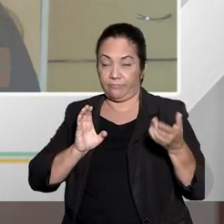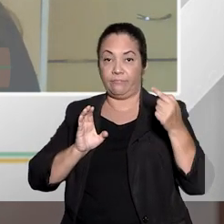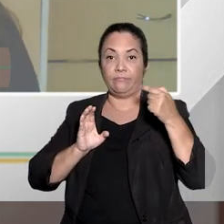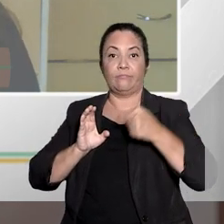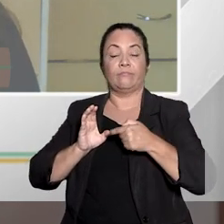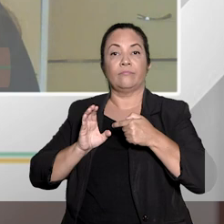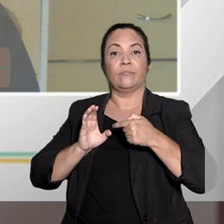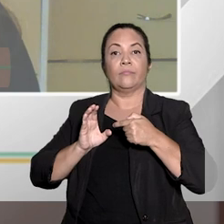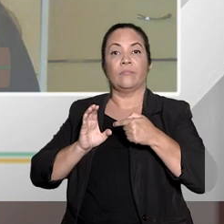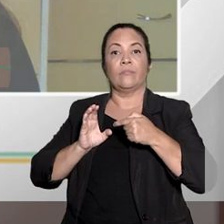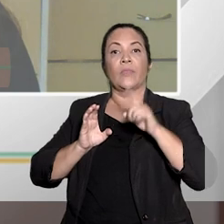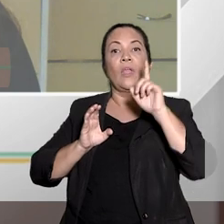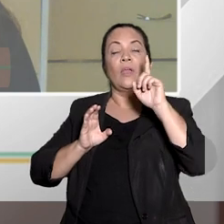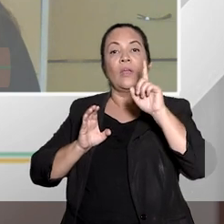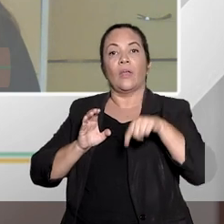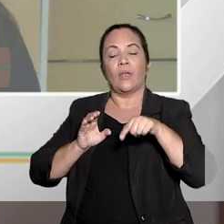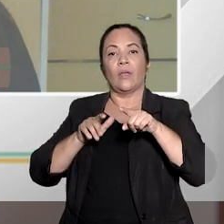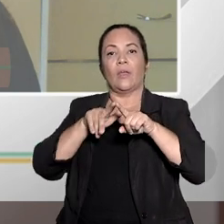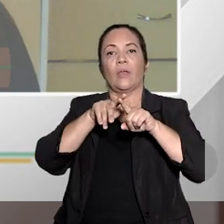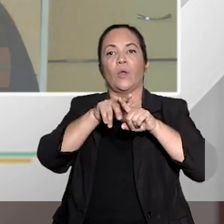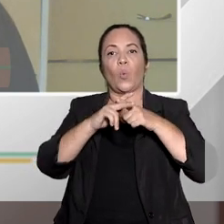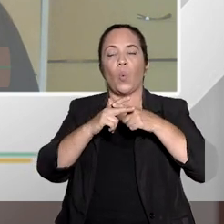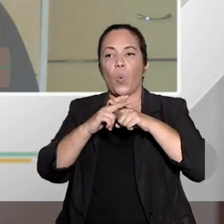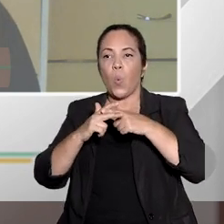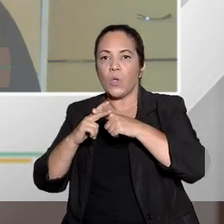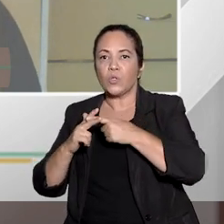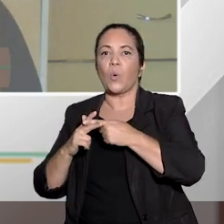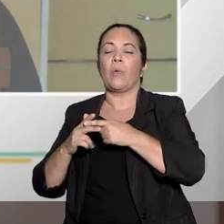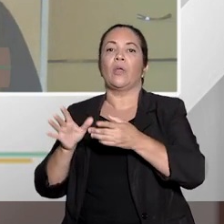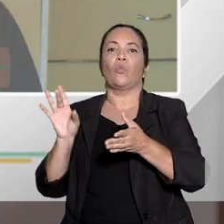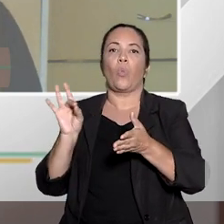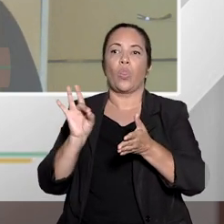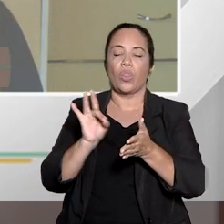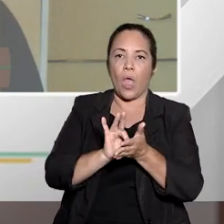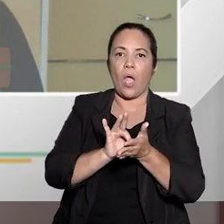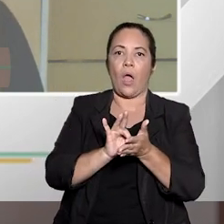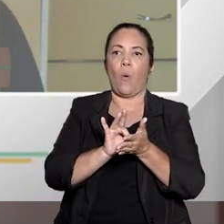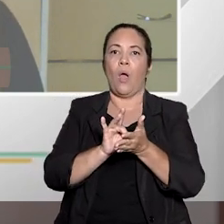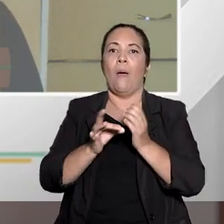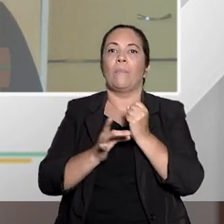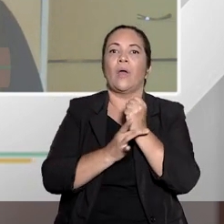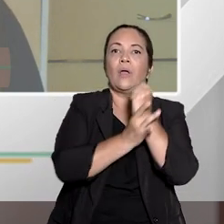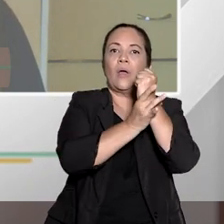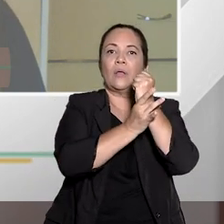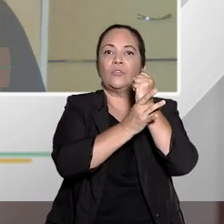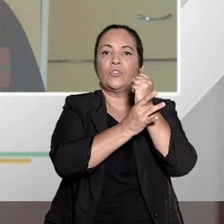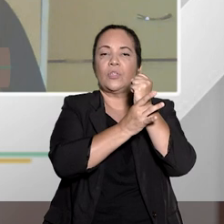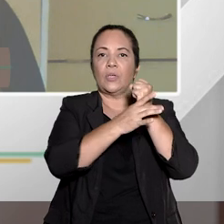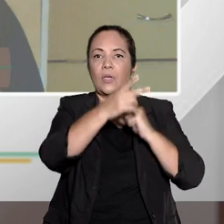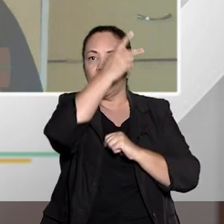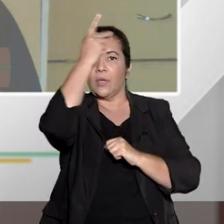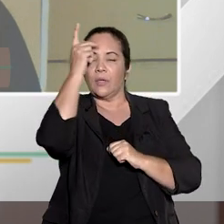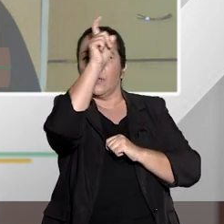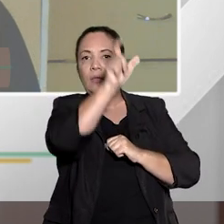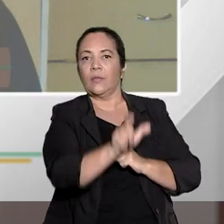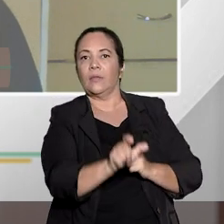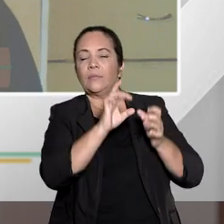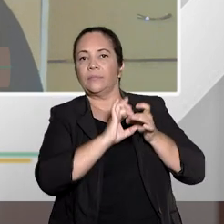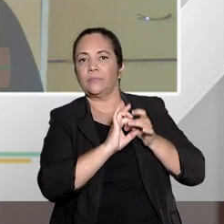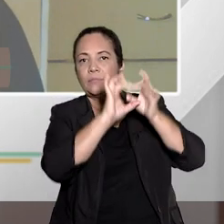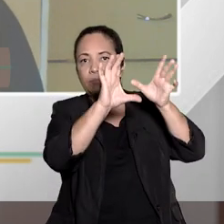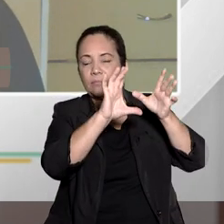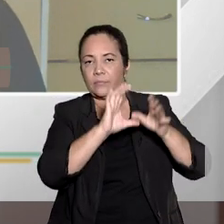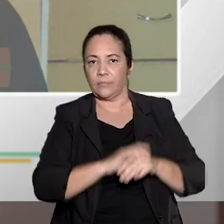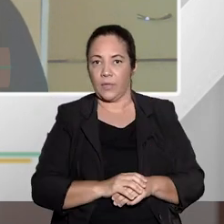habeas corpus como um instrumento real, assim, da liberdade do indivíduo, e a liberdade colocada